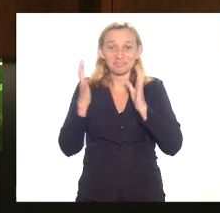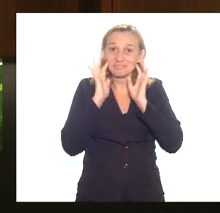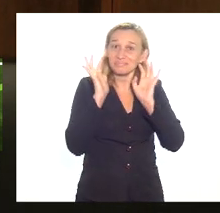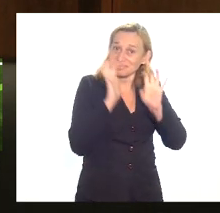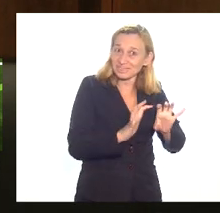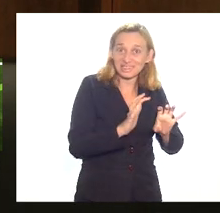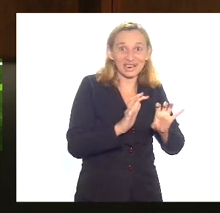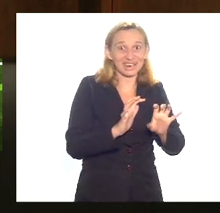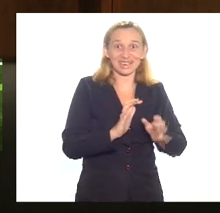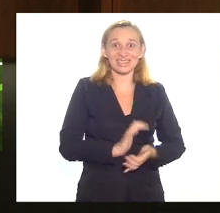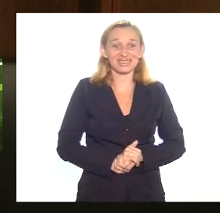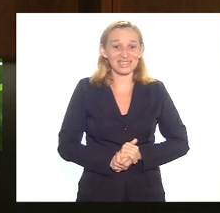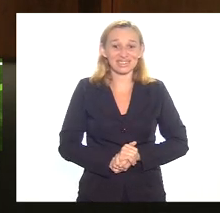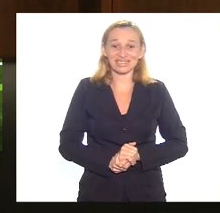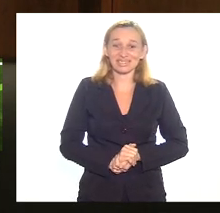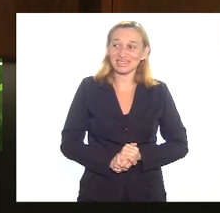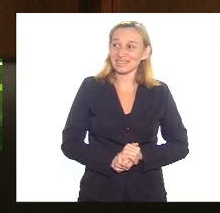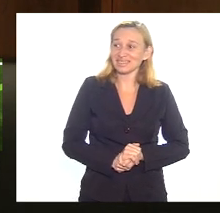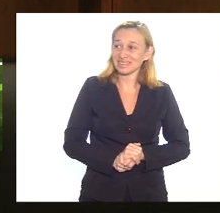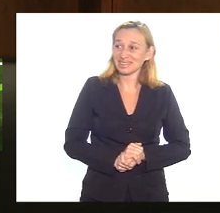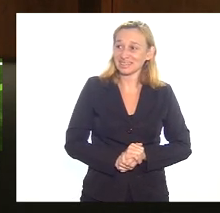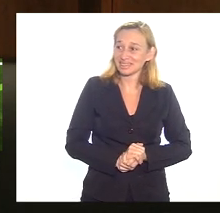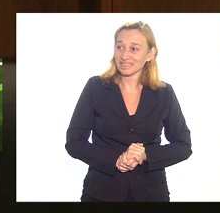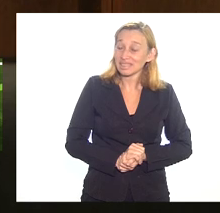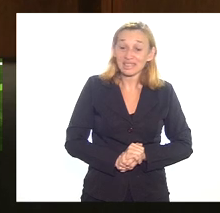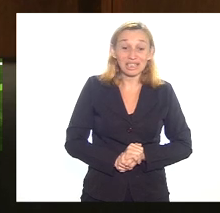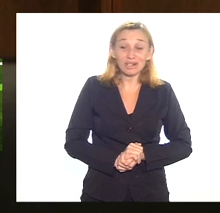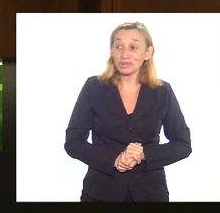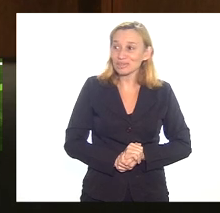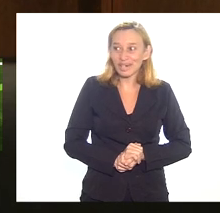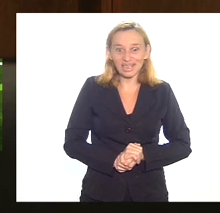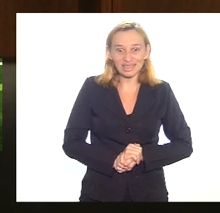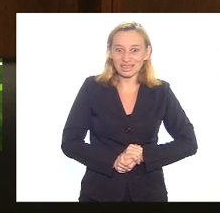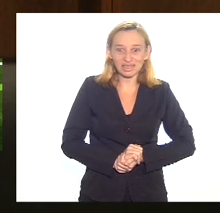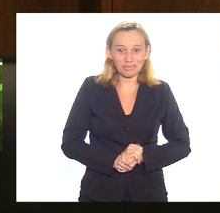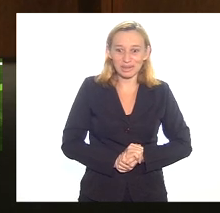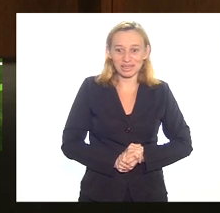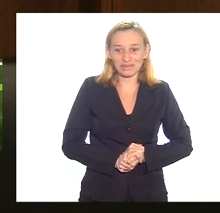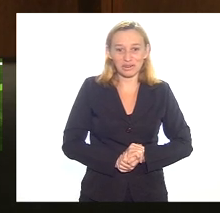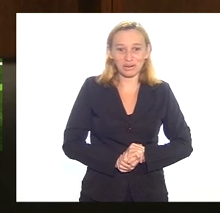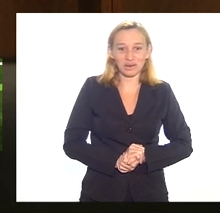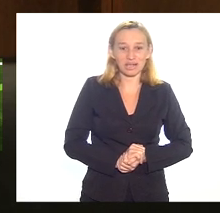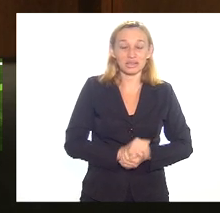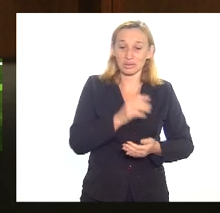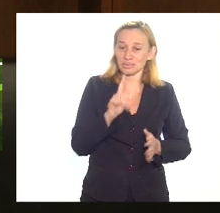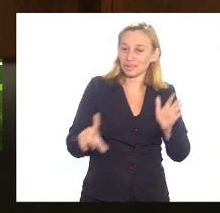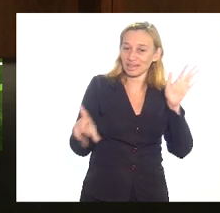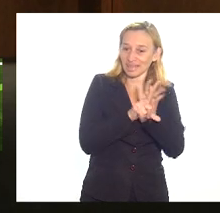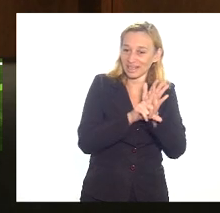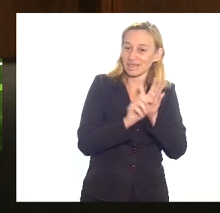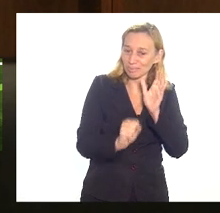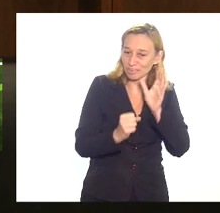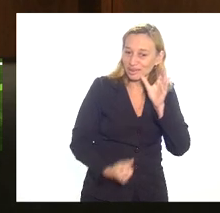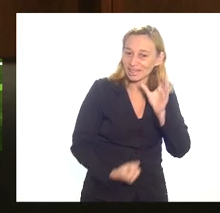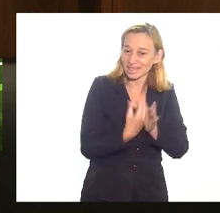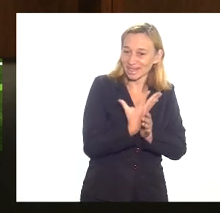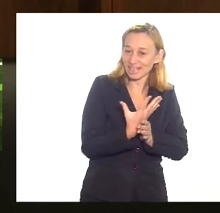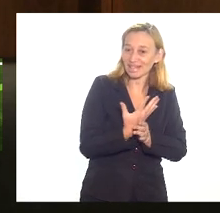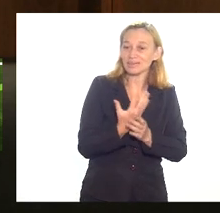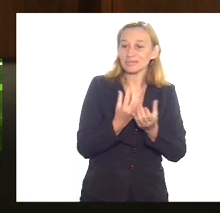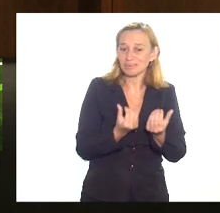o que está em jogo é o Estado aderir uma lei que pode criar um caos a médio e longo prazo